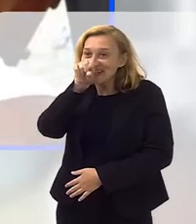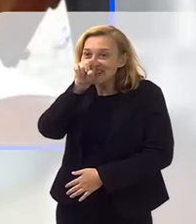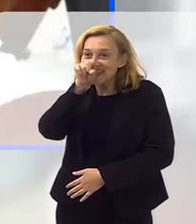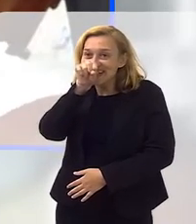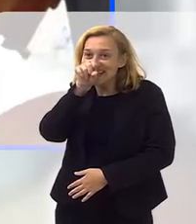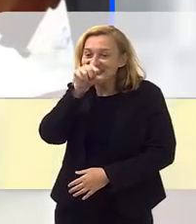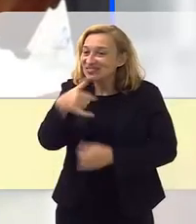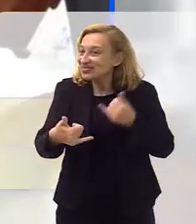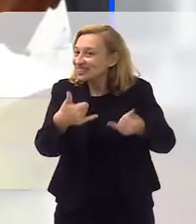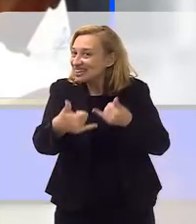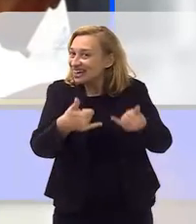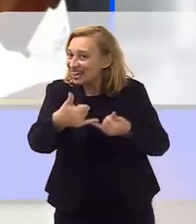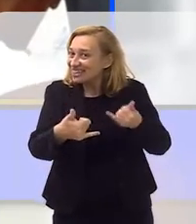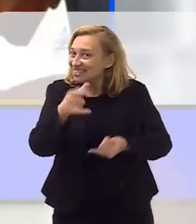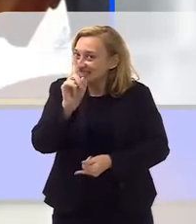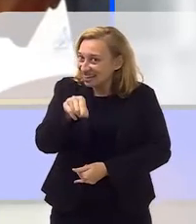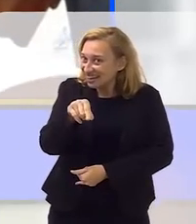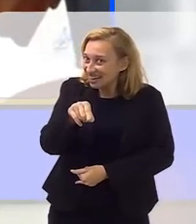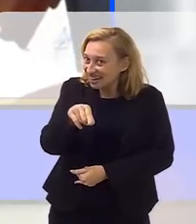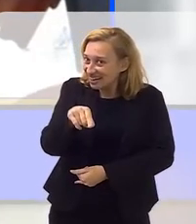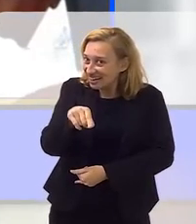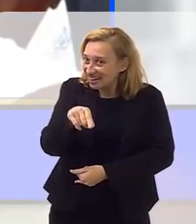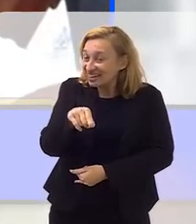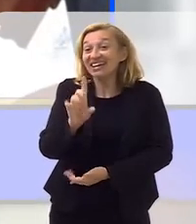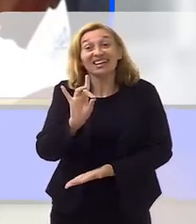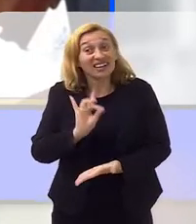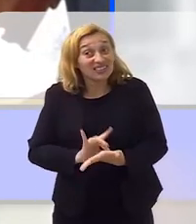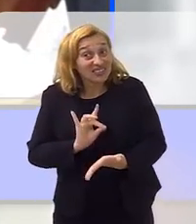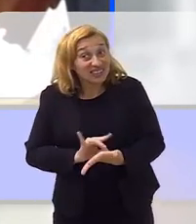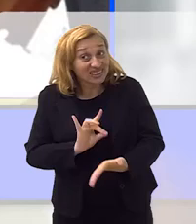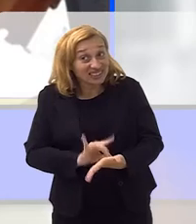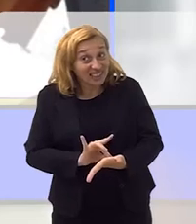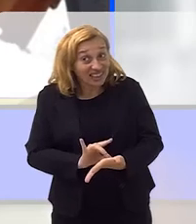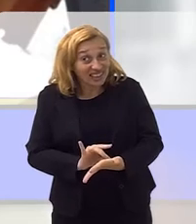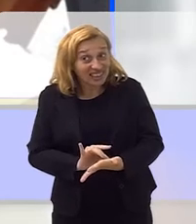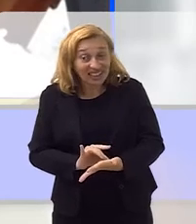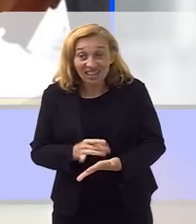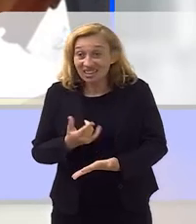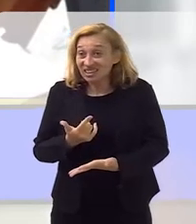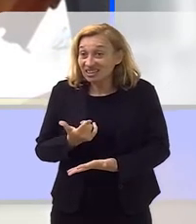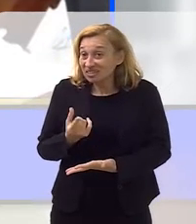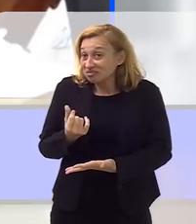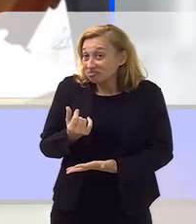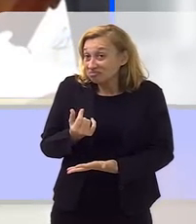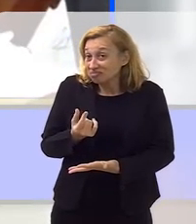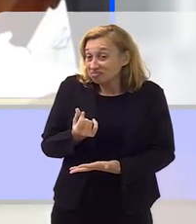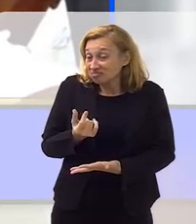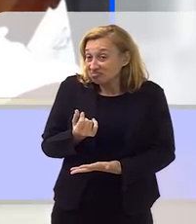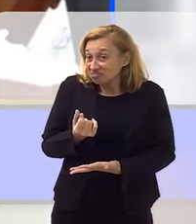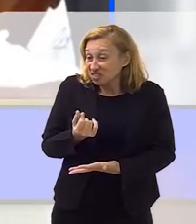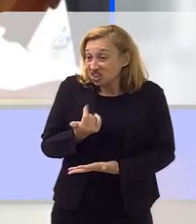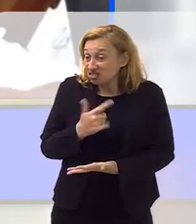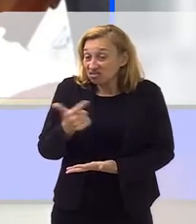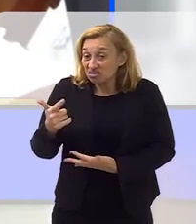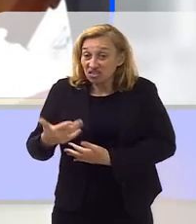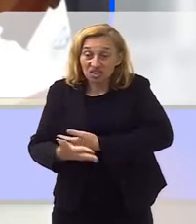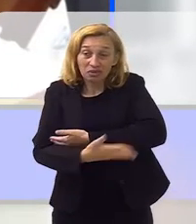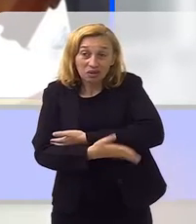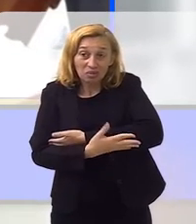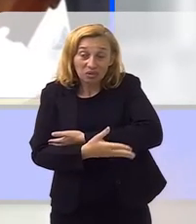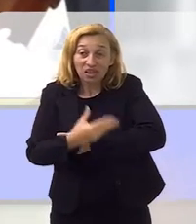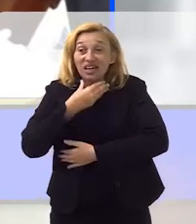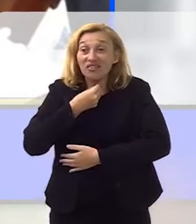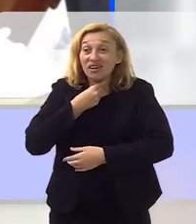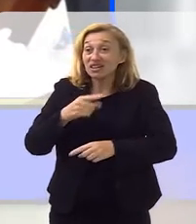passarinho, era um brinquedo, na verdade ela não tinha condições na época de ter uma boneca, outras